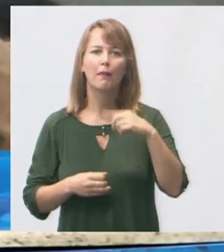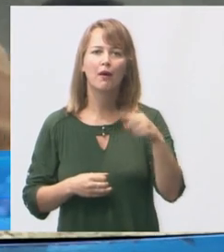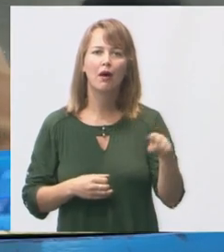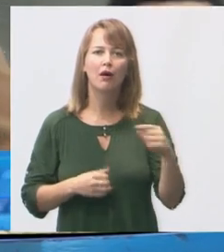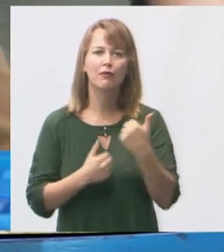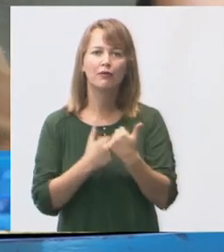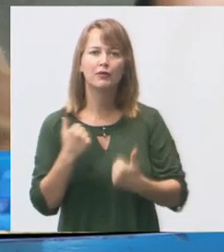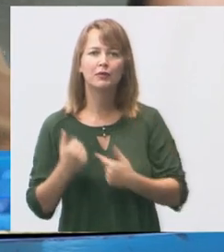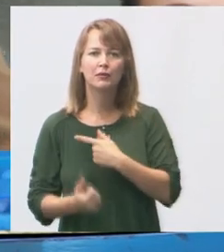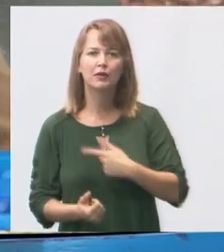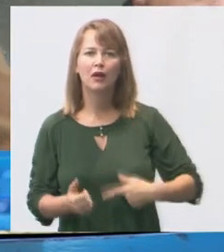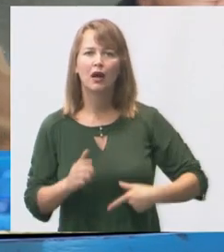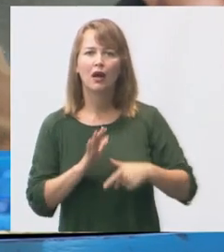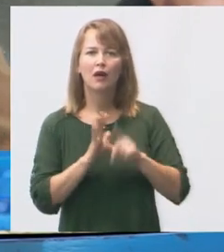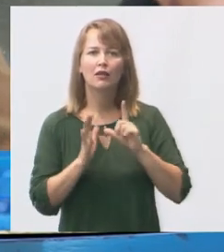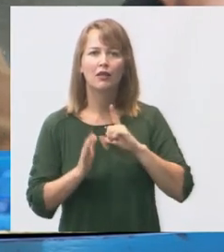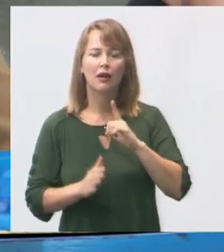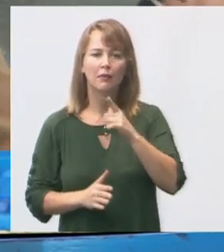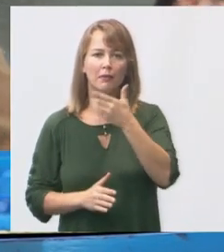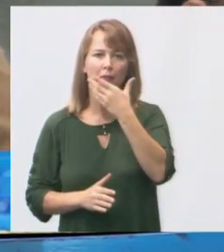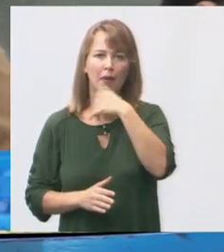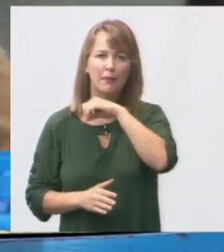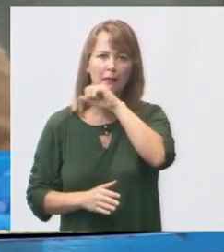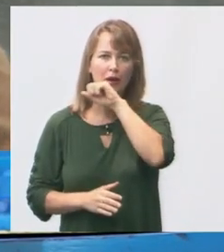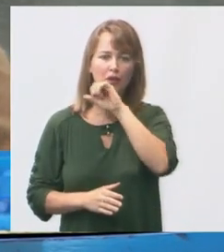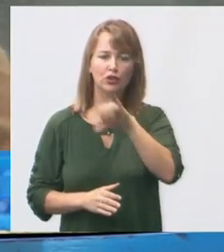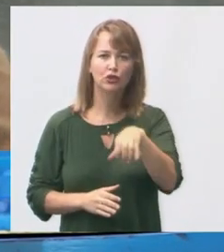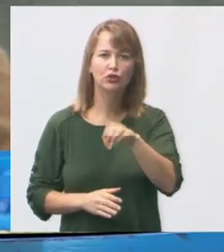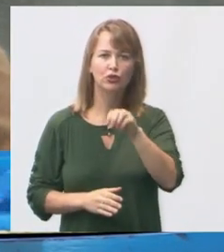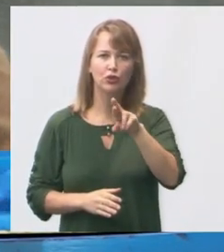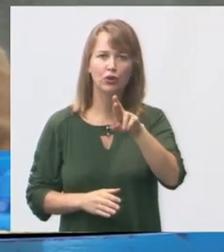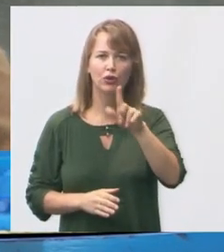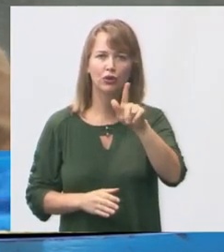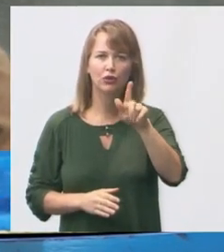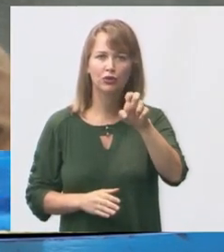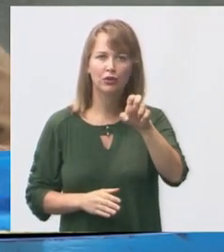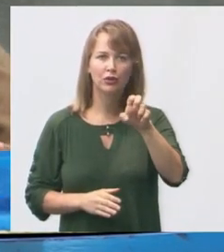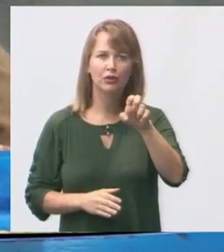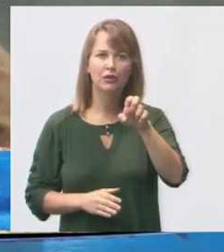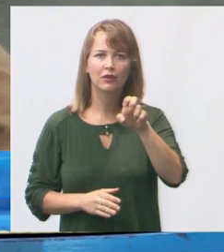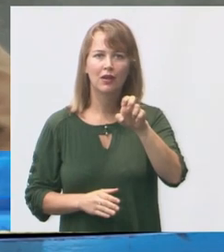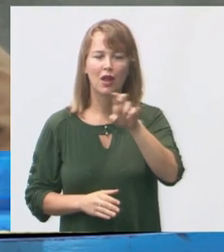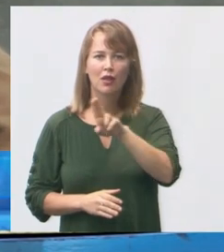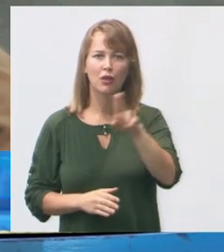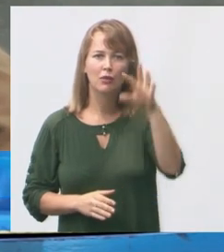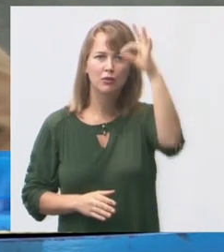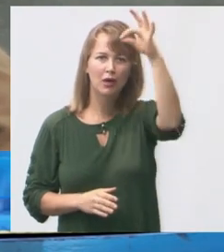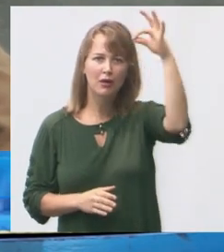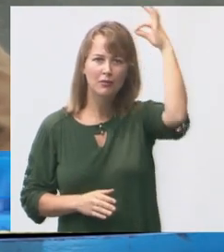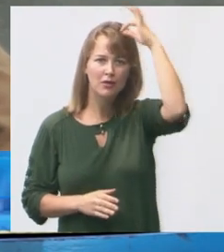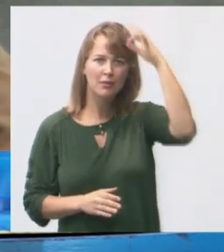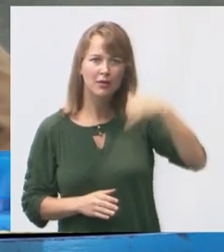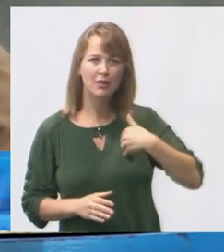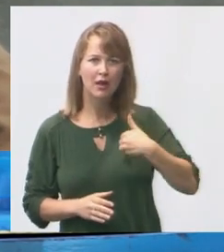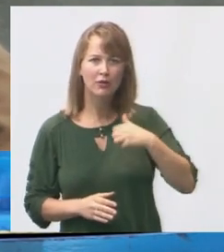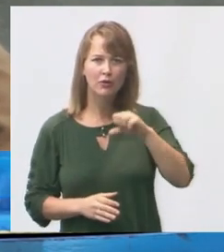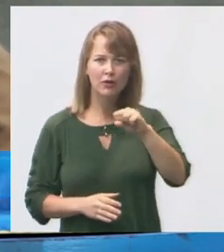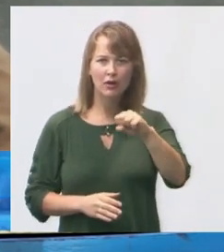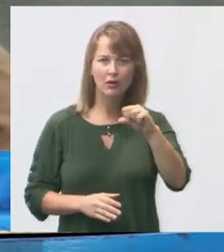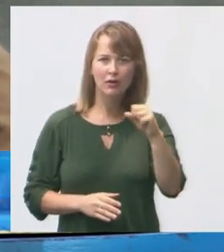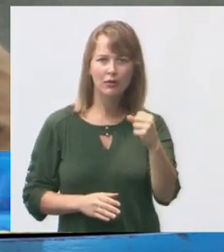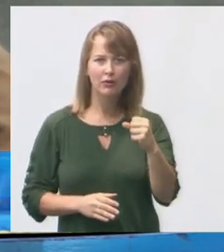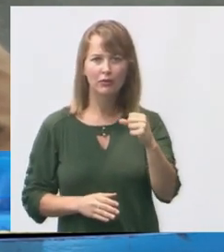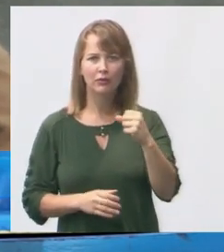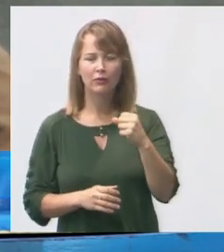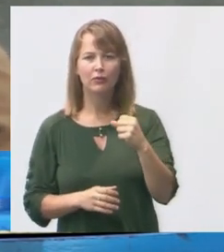Antes de mim, tenho meu pai, Jorge Neves, um homem de, um capixaba de 82 anos. Eu sou